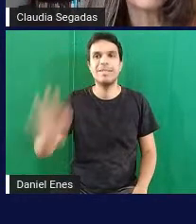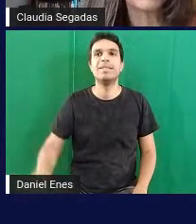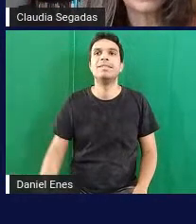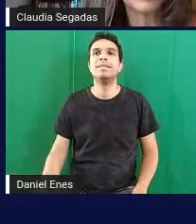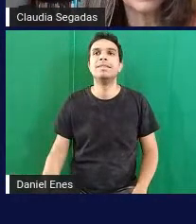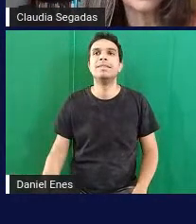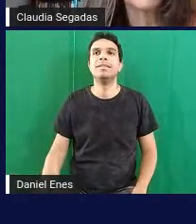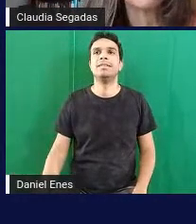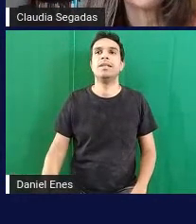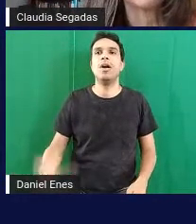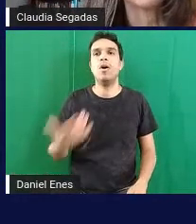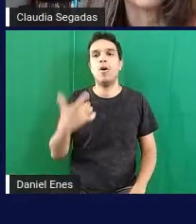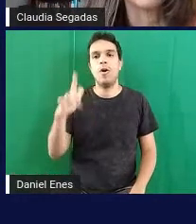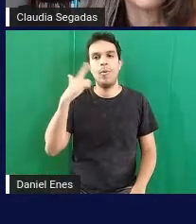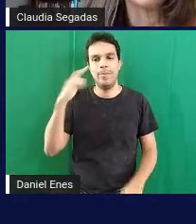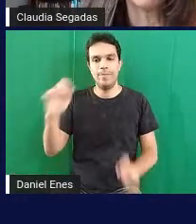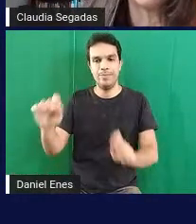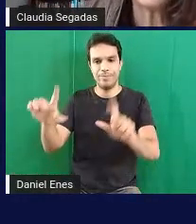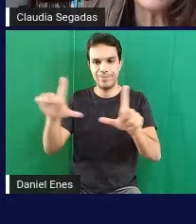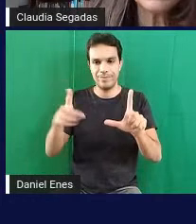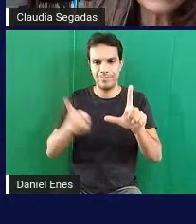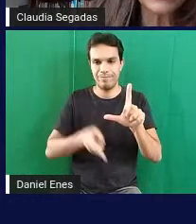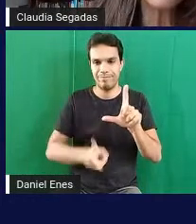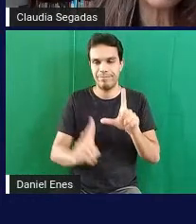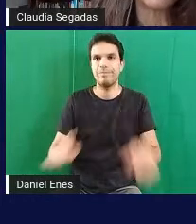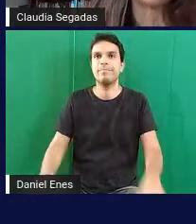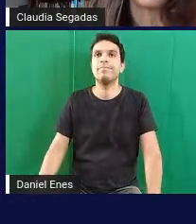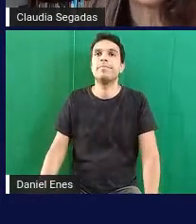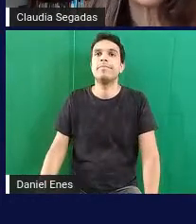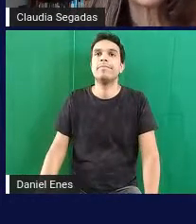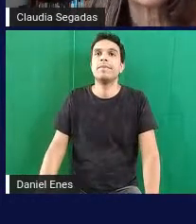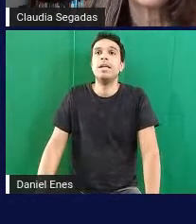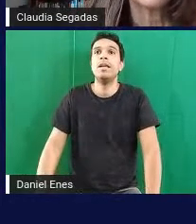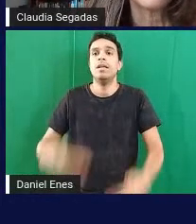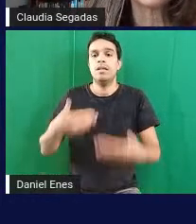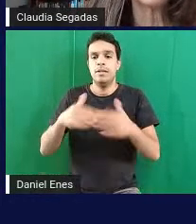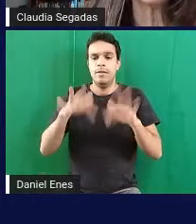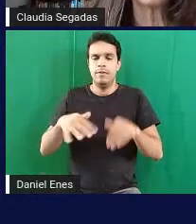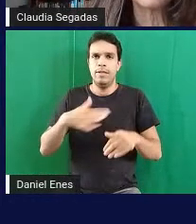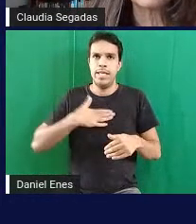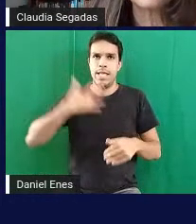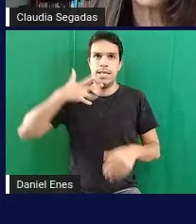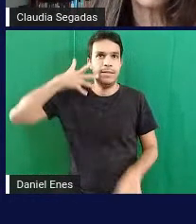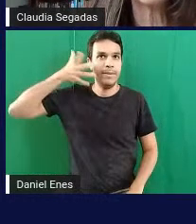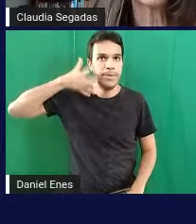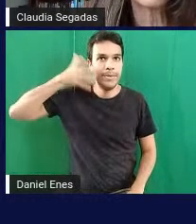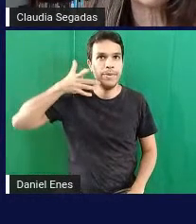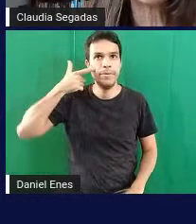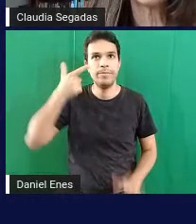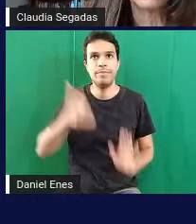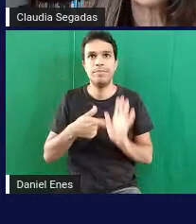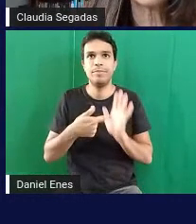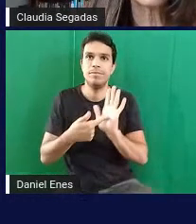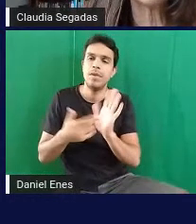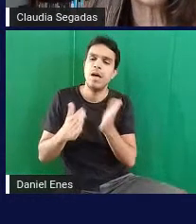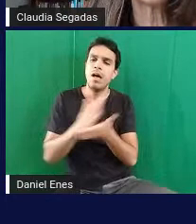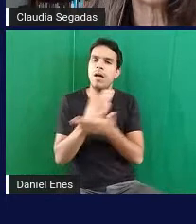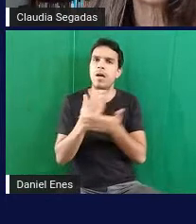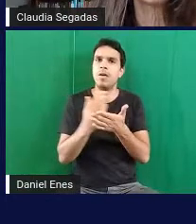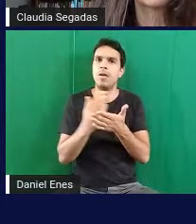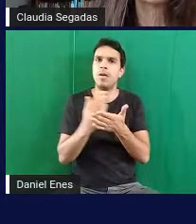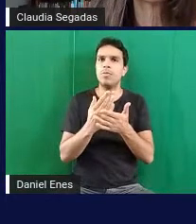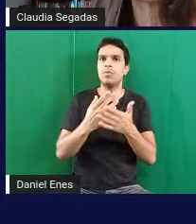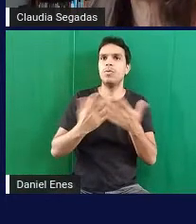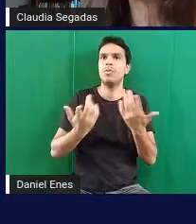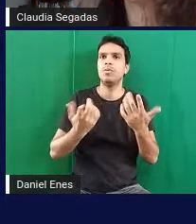por favor pode ir adiante bom finalizando a minha parte aqui eu estou trazendo alguns gráficos táteis que